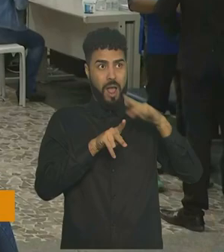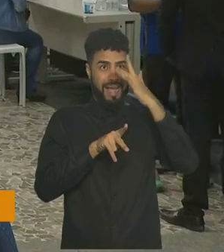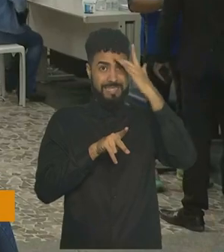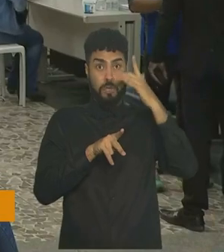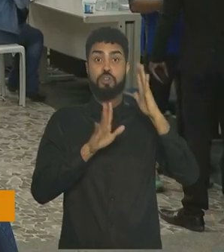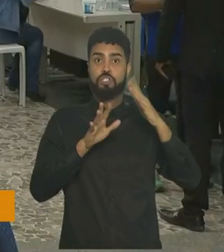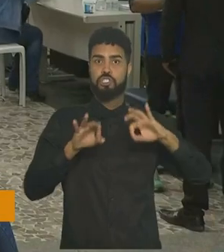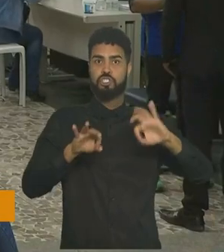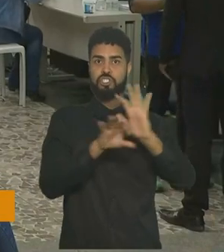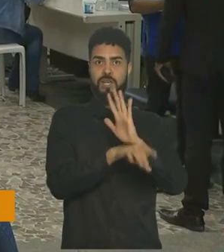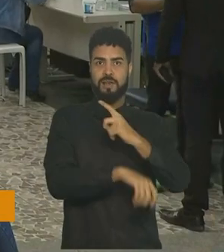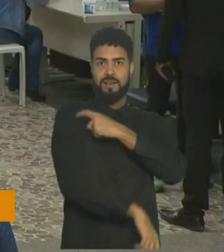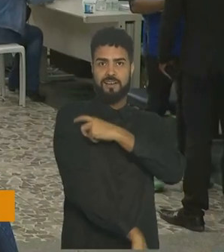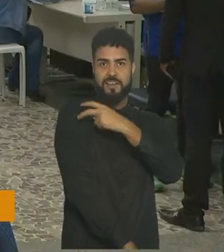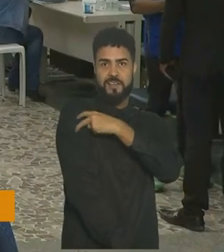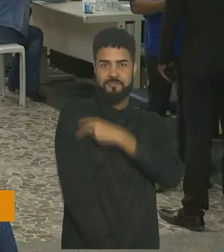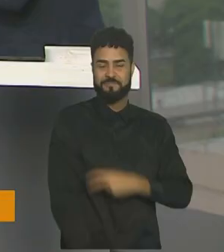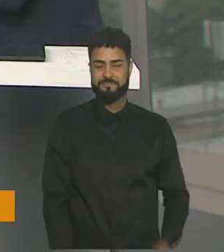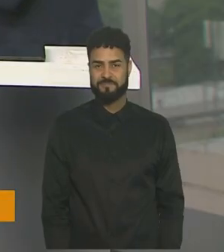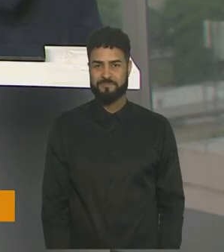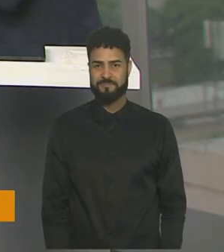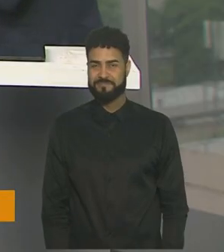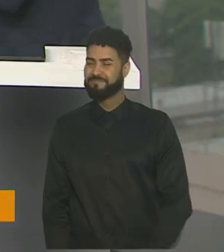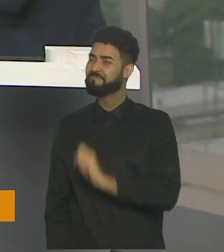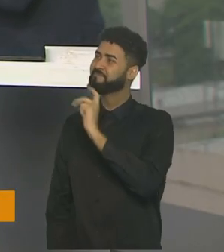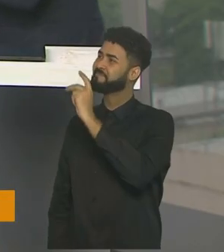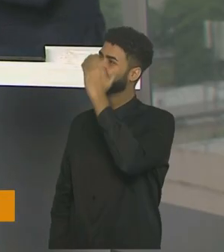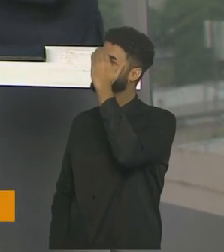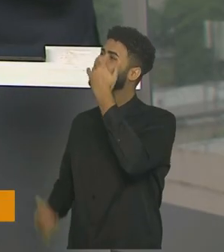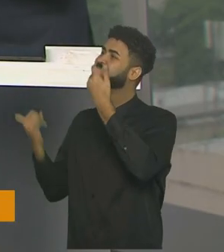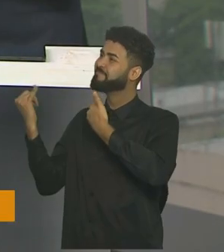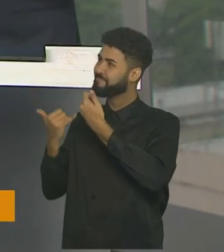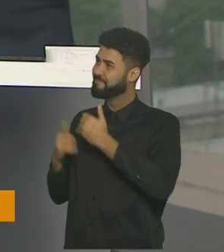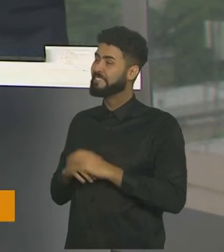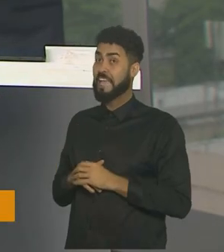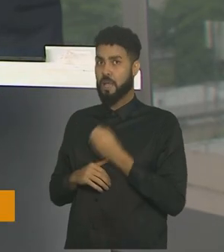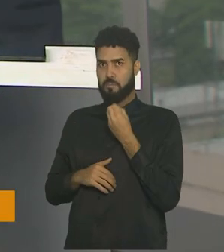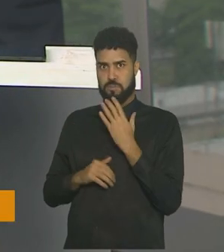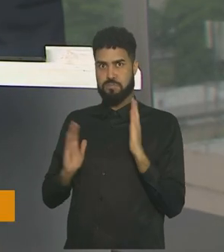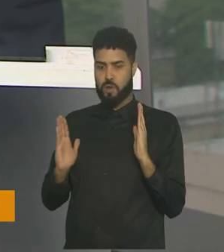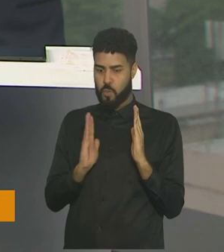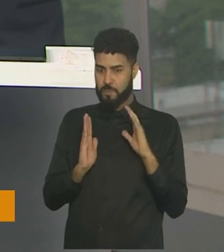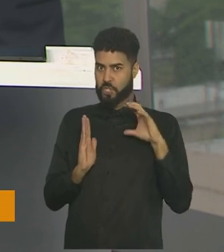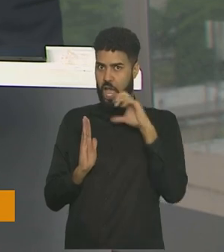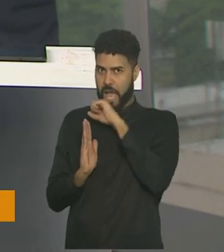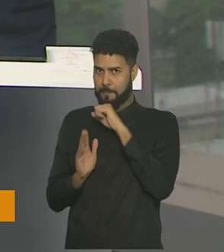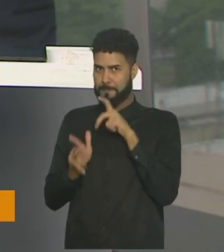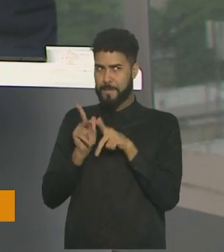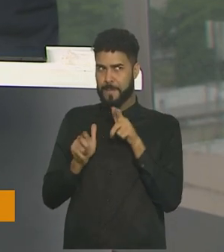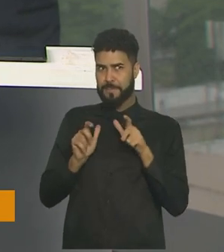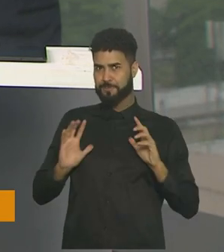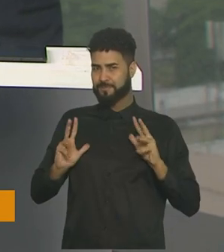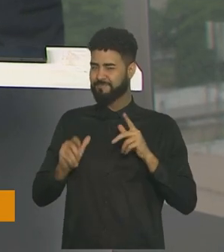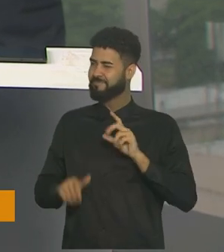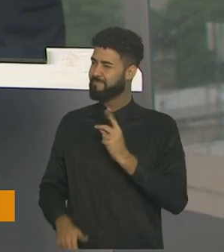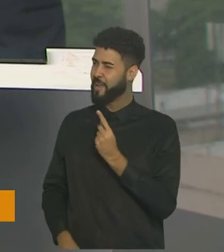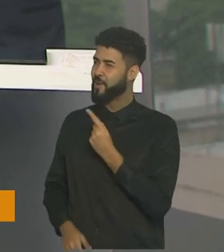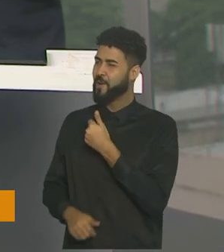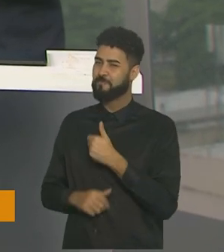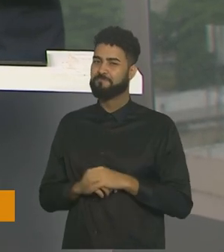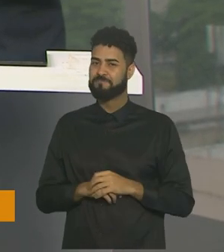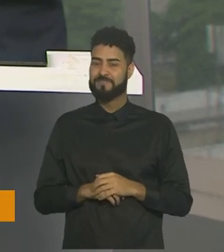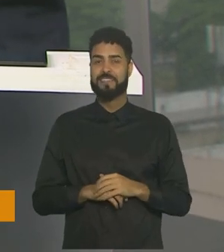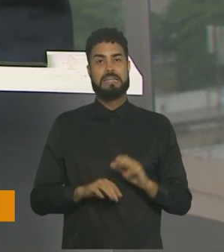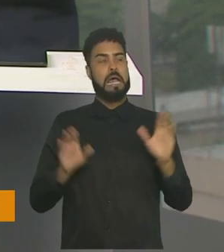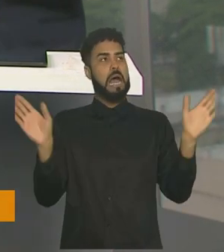está completamente imunizada. Braga. Ok, Dimas, obrigado. Quanto mais rápido todo mundo estiver imunizado, melhor. A